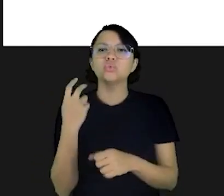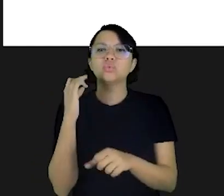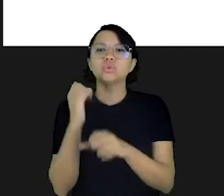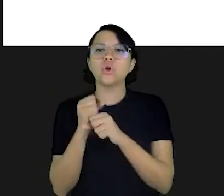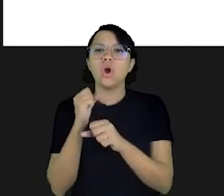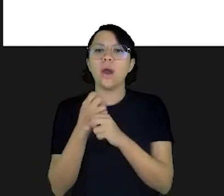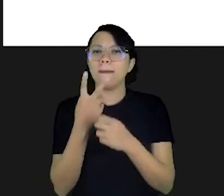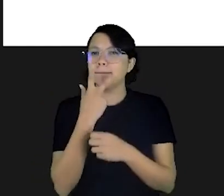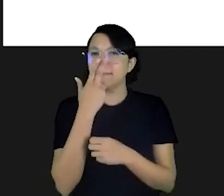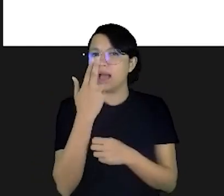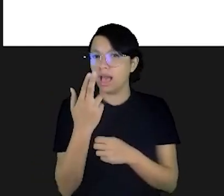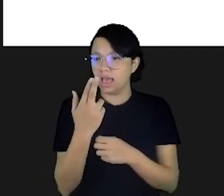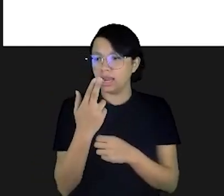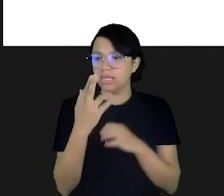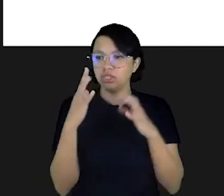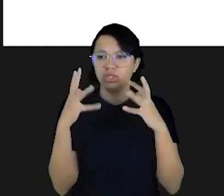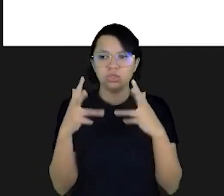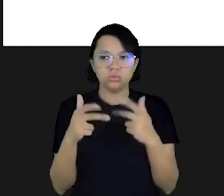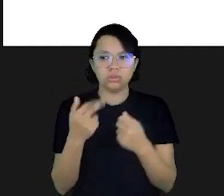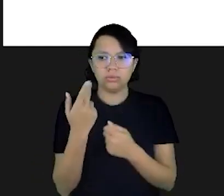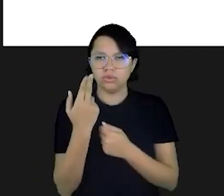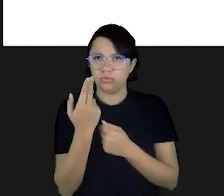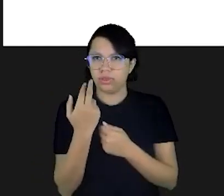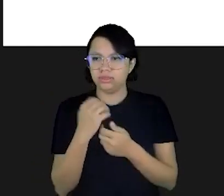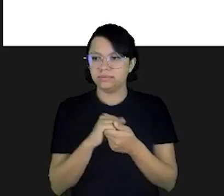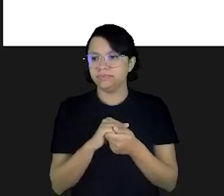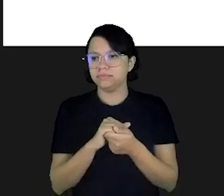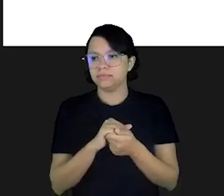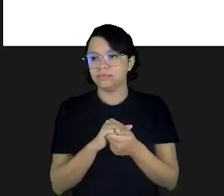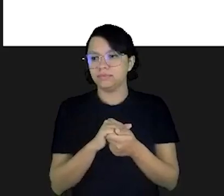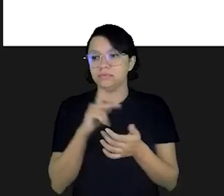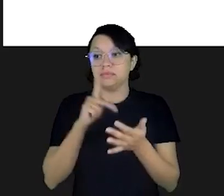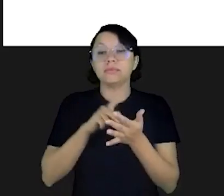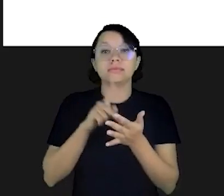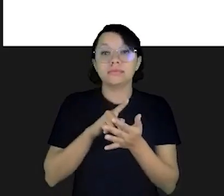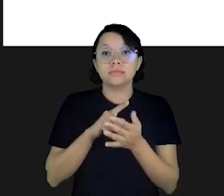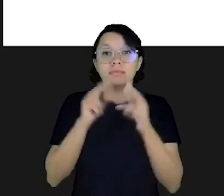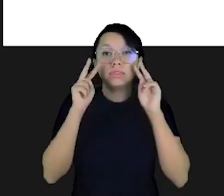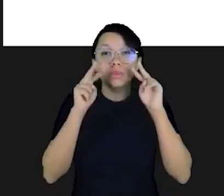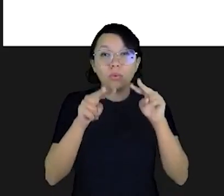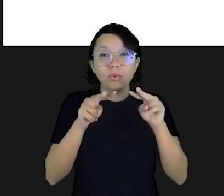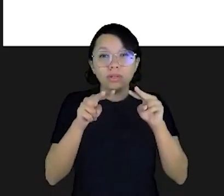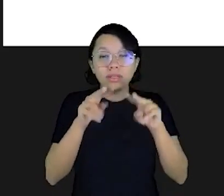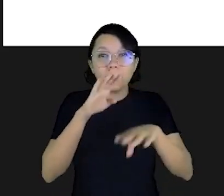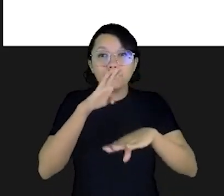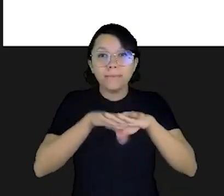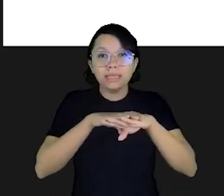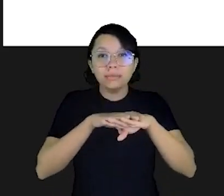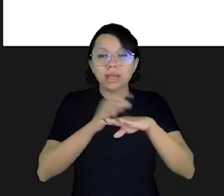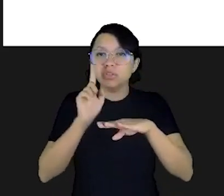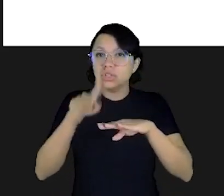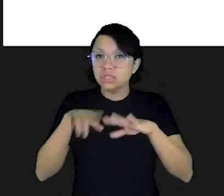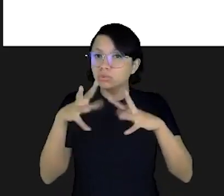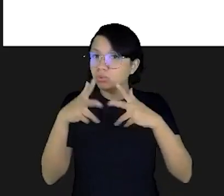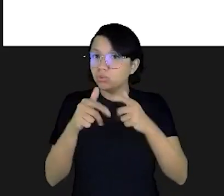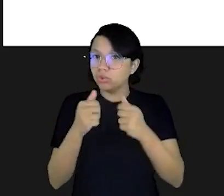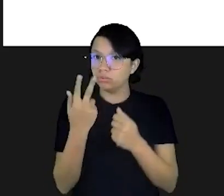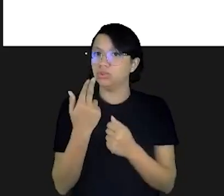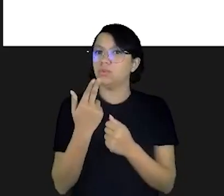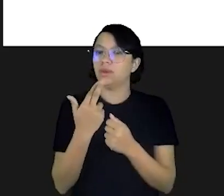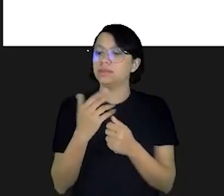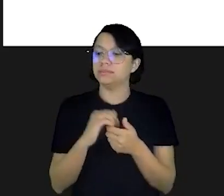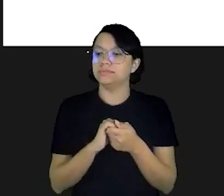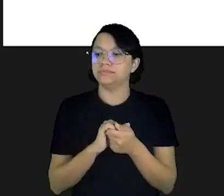contas parecem absolutamente idênticas. E, de fato, do ponto de vista matemático, elas são absolutamente